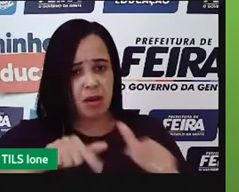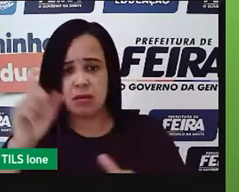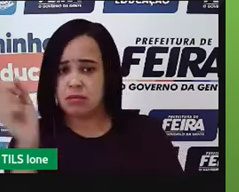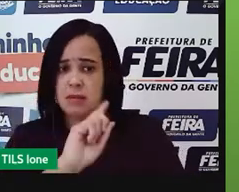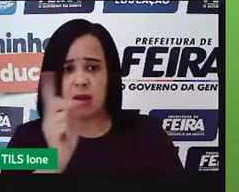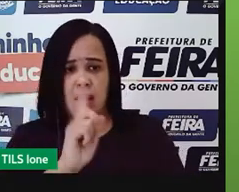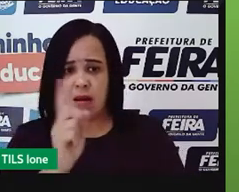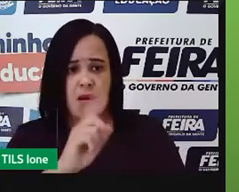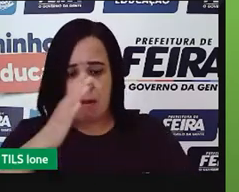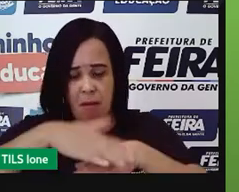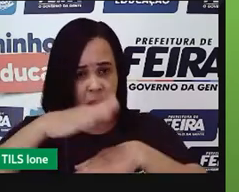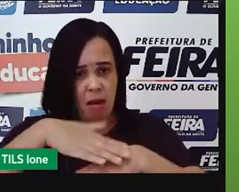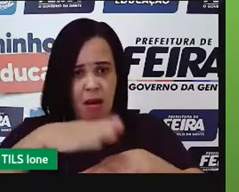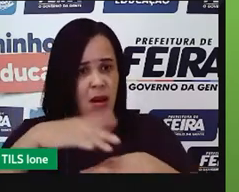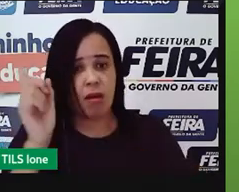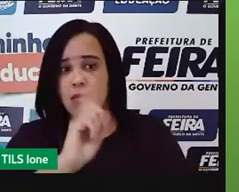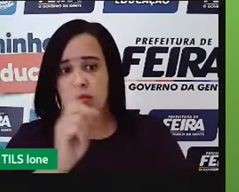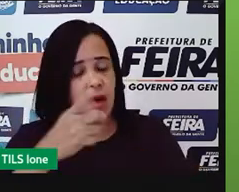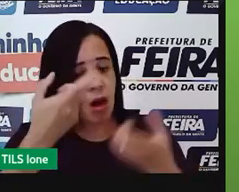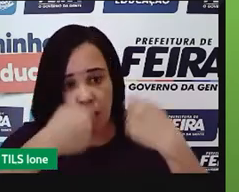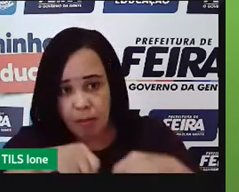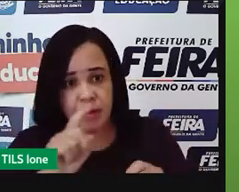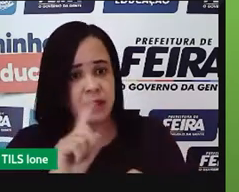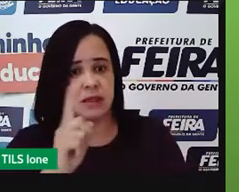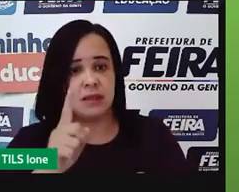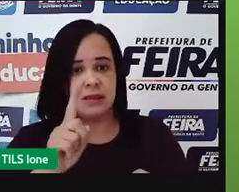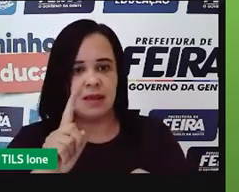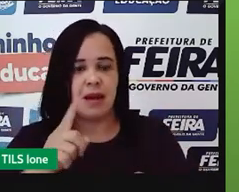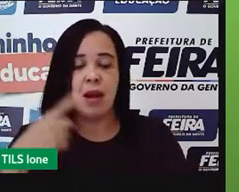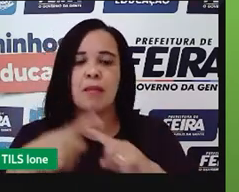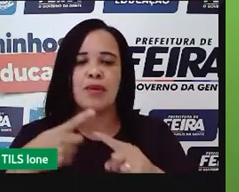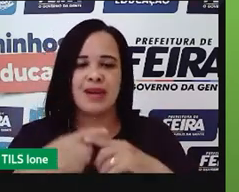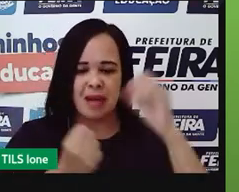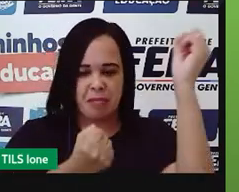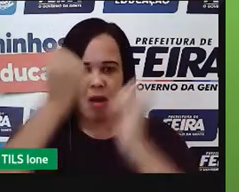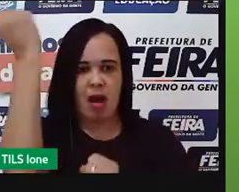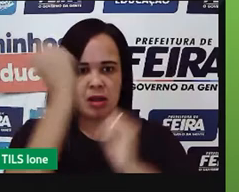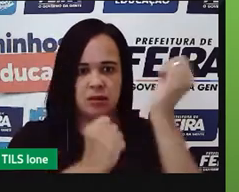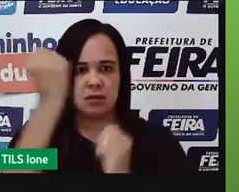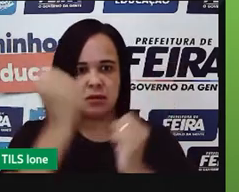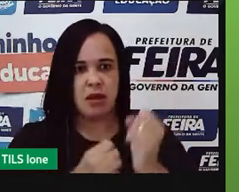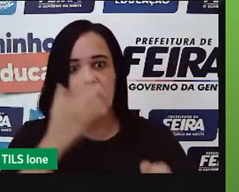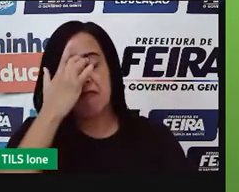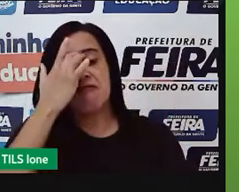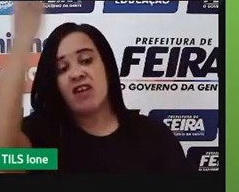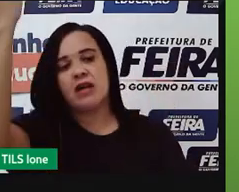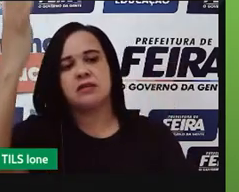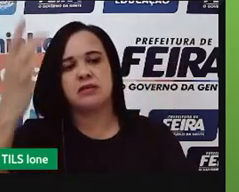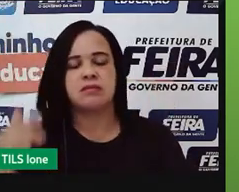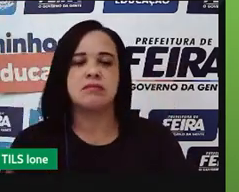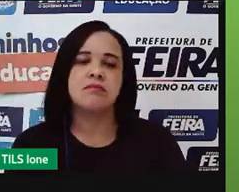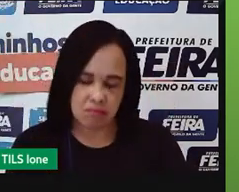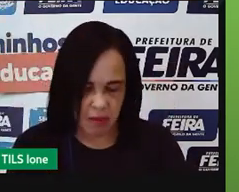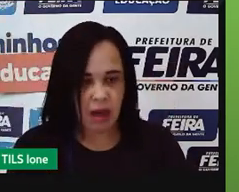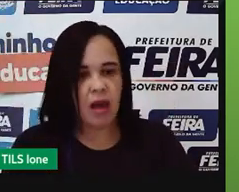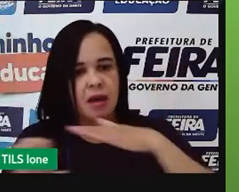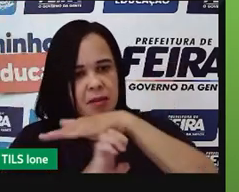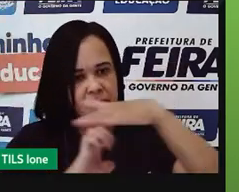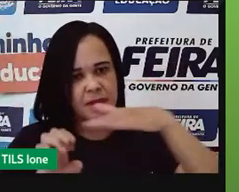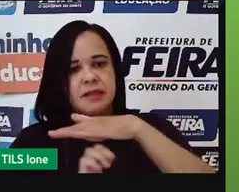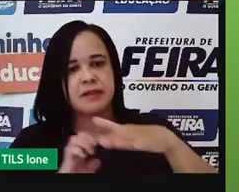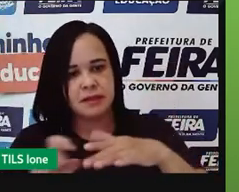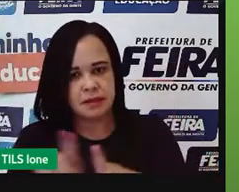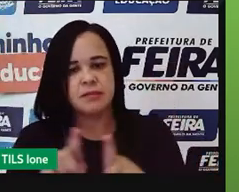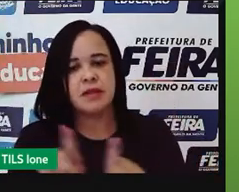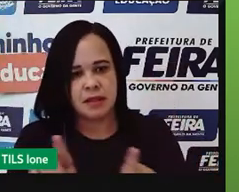da mão de obra que vai tá lá é uma mão de obra especializada, não é aquela agricultura familiar que a gente foi aprendendo, né, são agrônomos, são